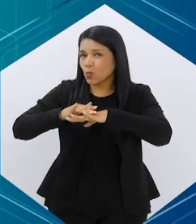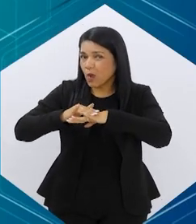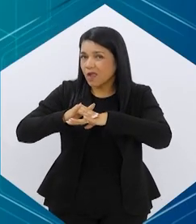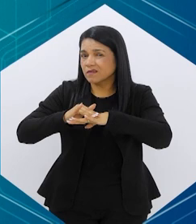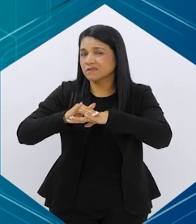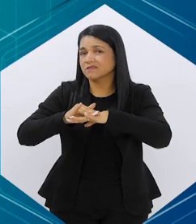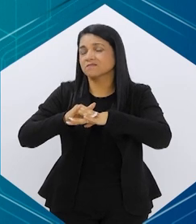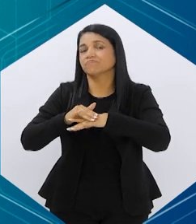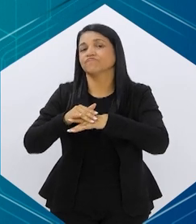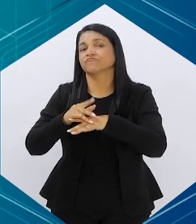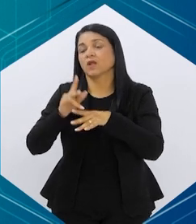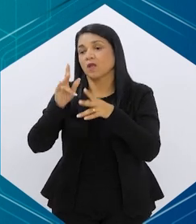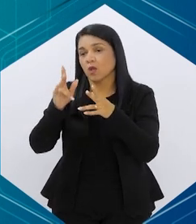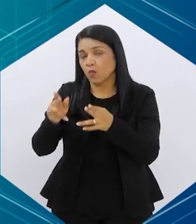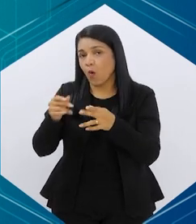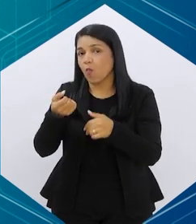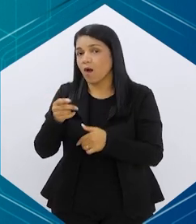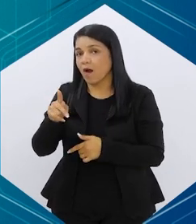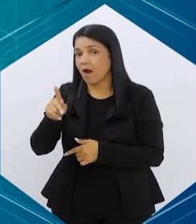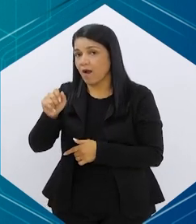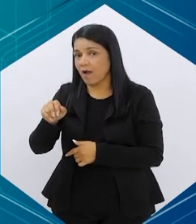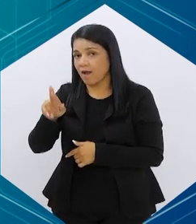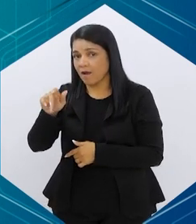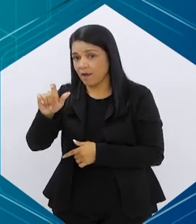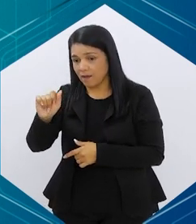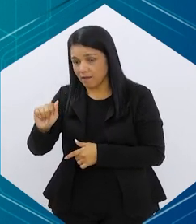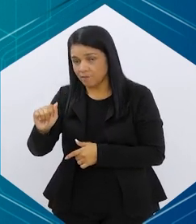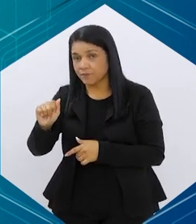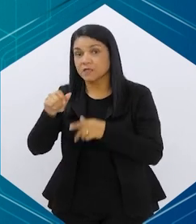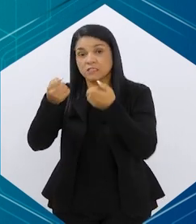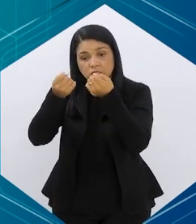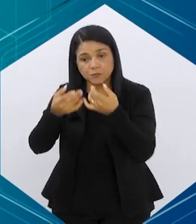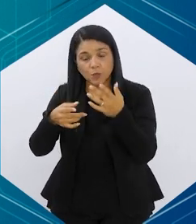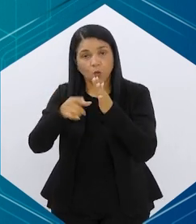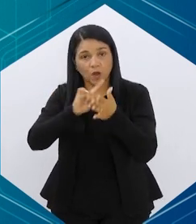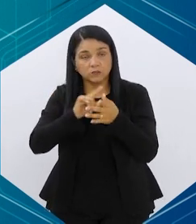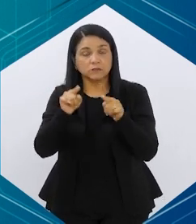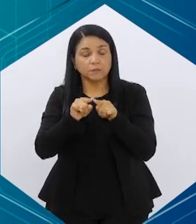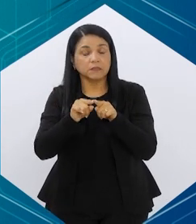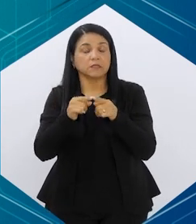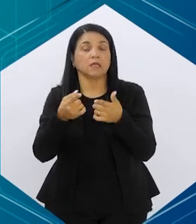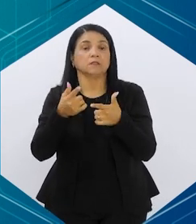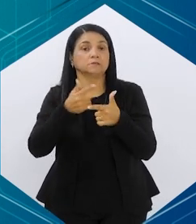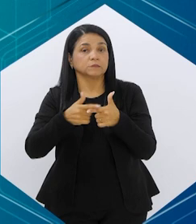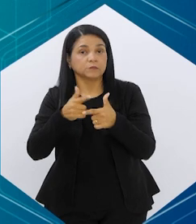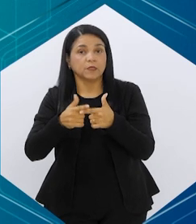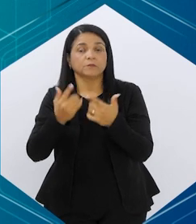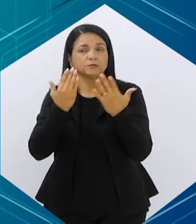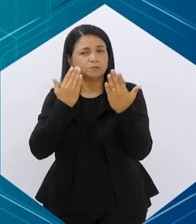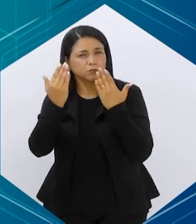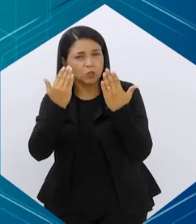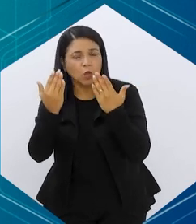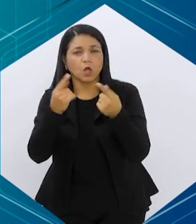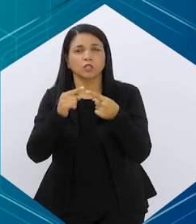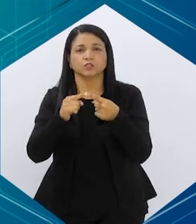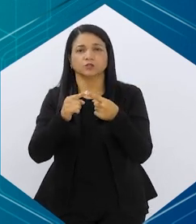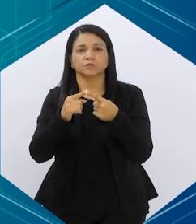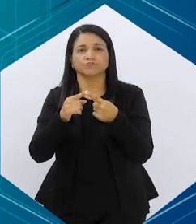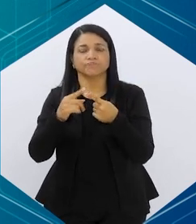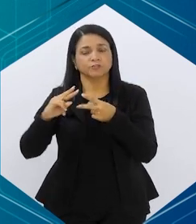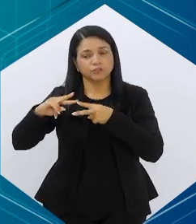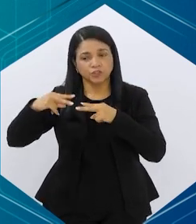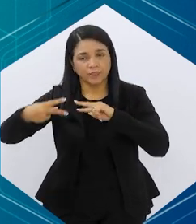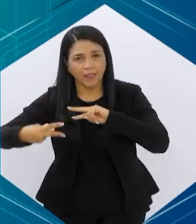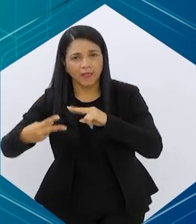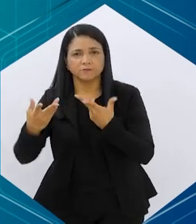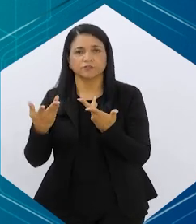crônica, como Carla falou. Tem fatores genéticos, ambientais, psicossociais envolvidos. E vários a gente não muda.